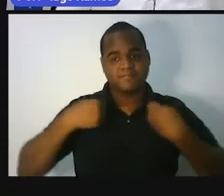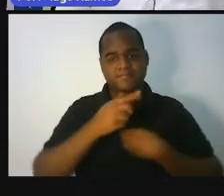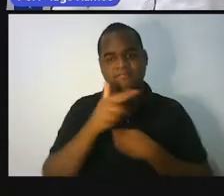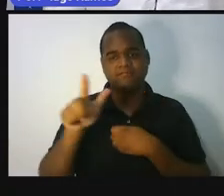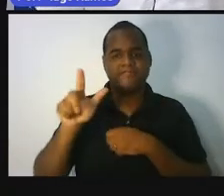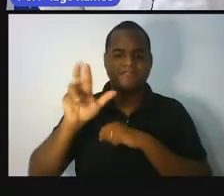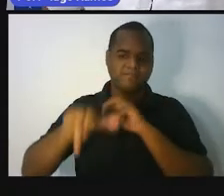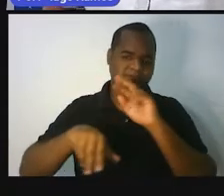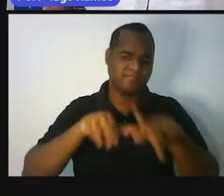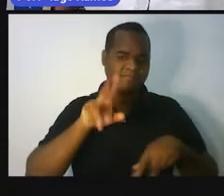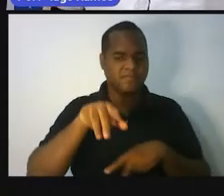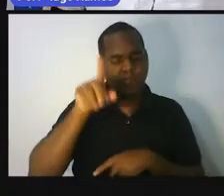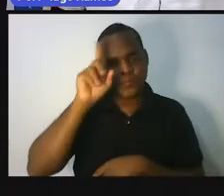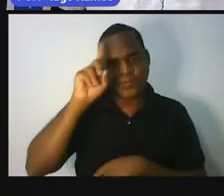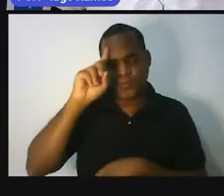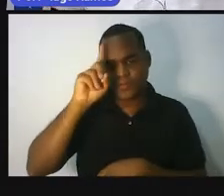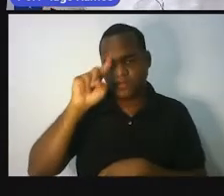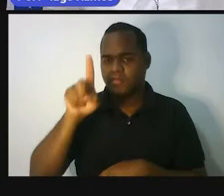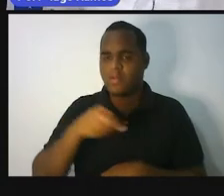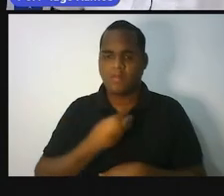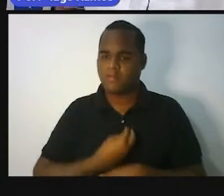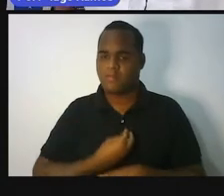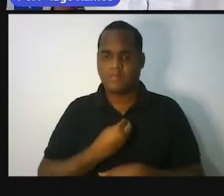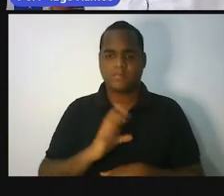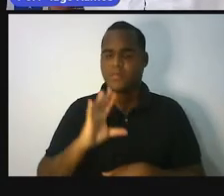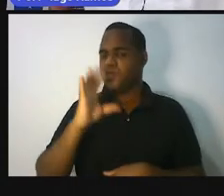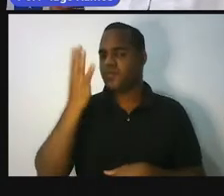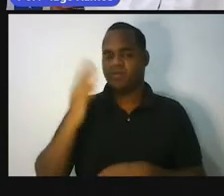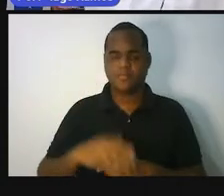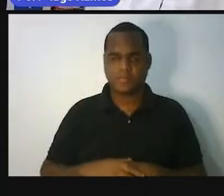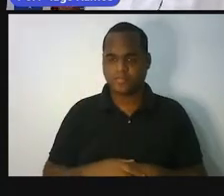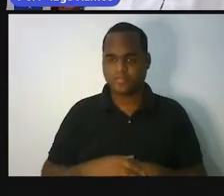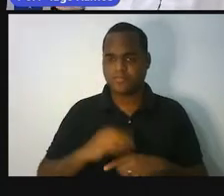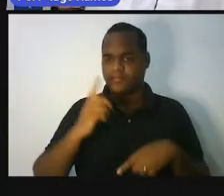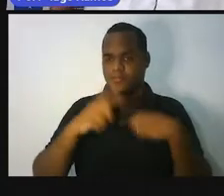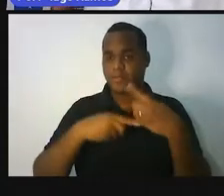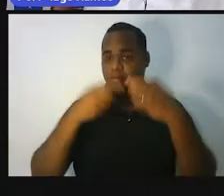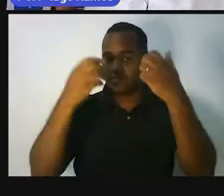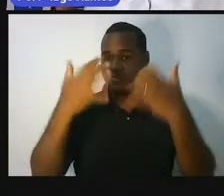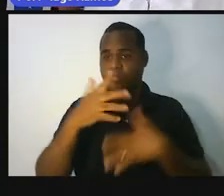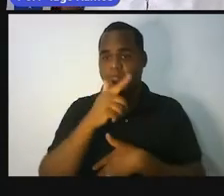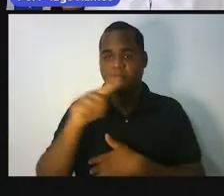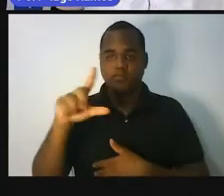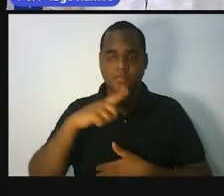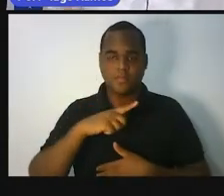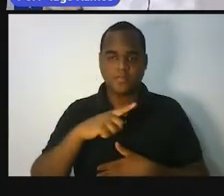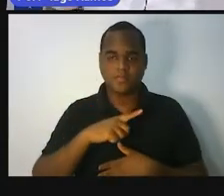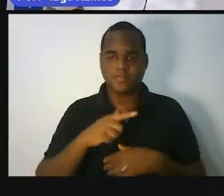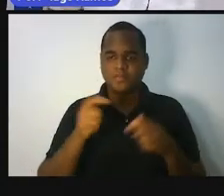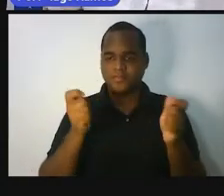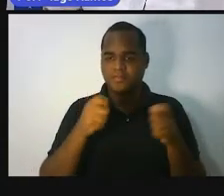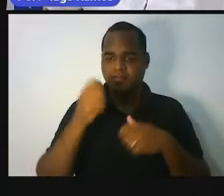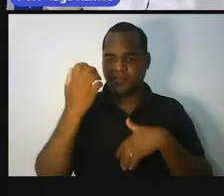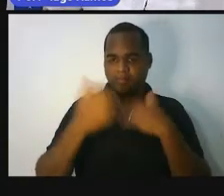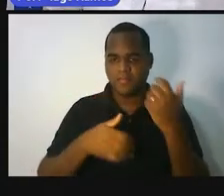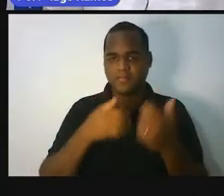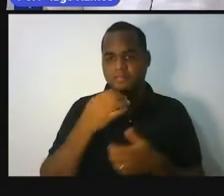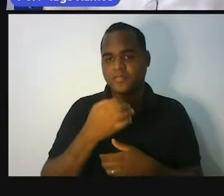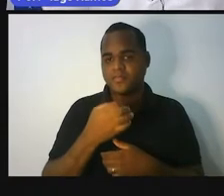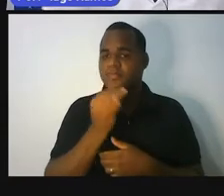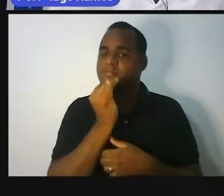práticas de suas vivências. Mas isso é papo pra outro episódio, beleza? Mesmo assim, vou te dar um exemplo.